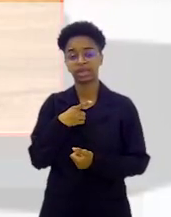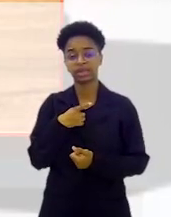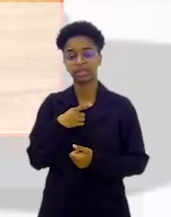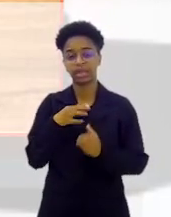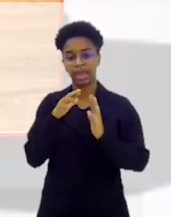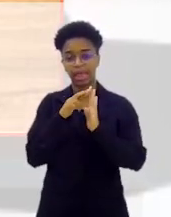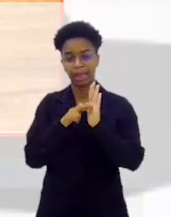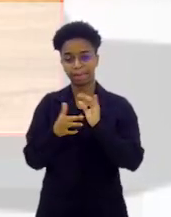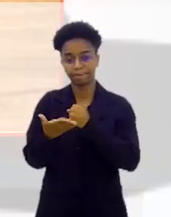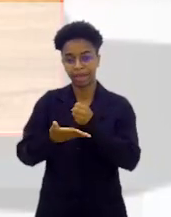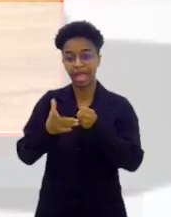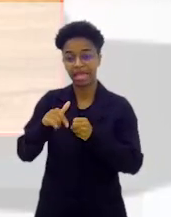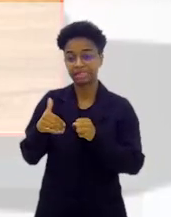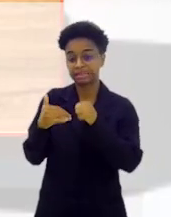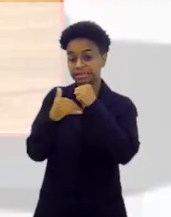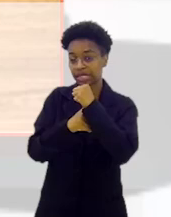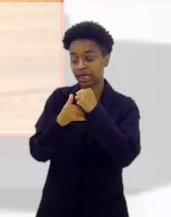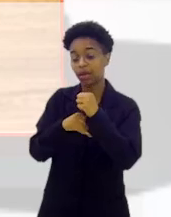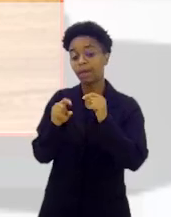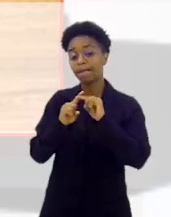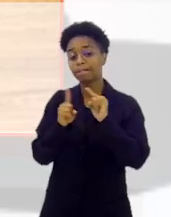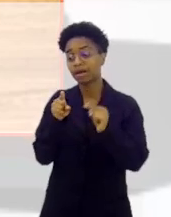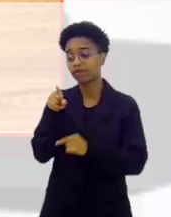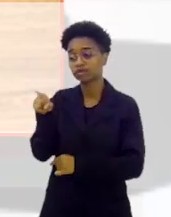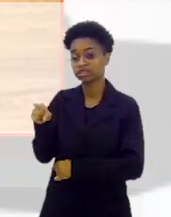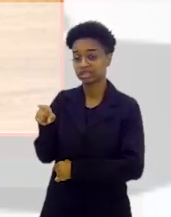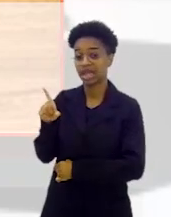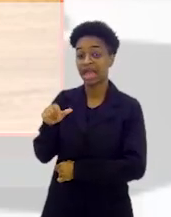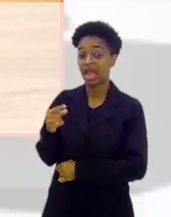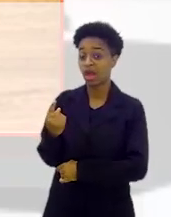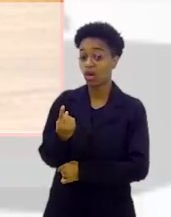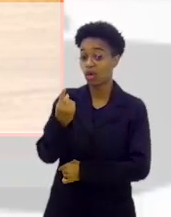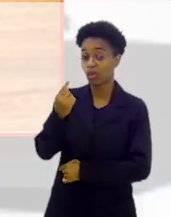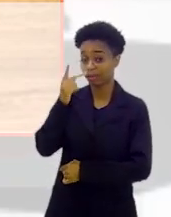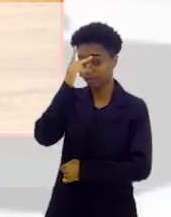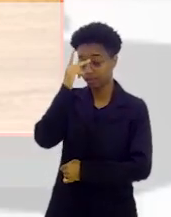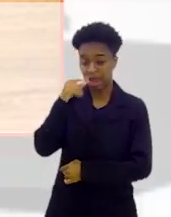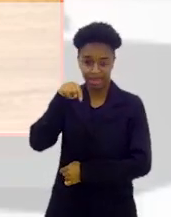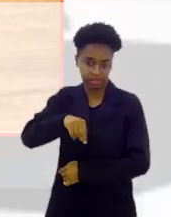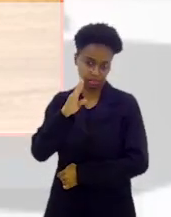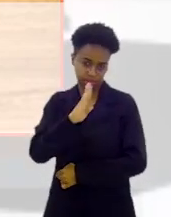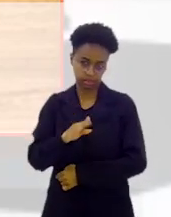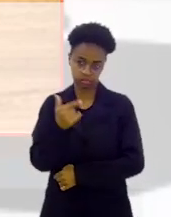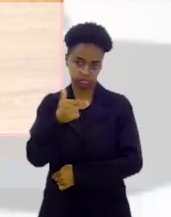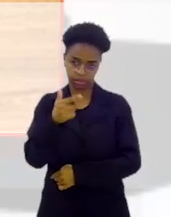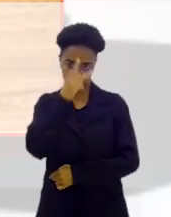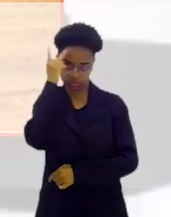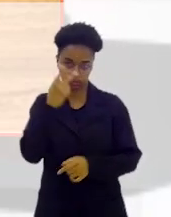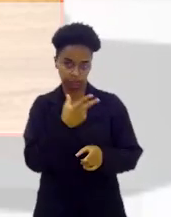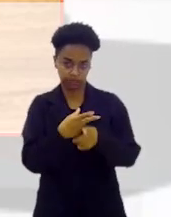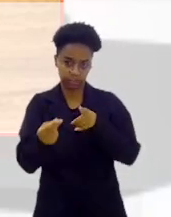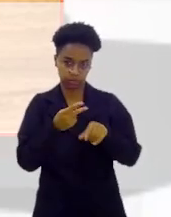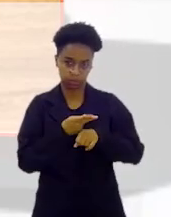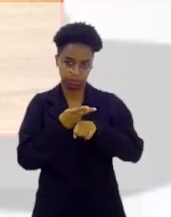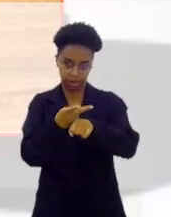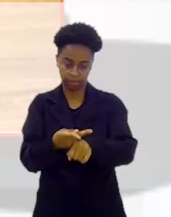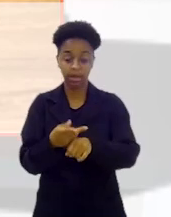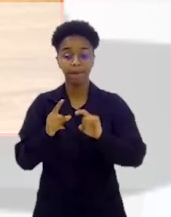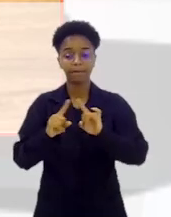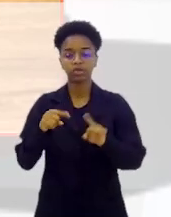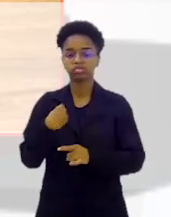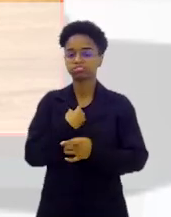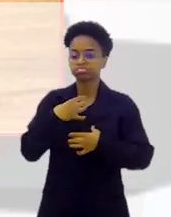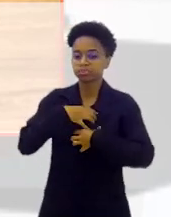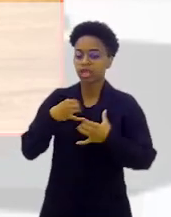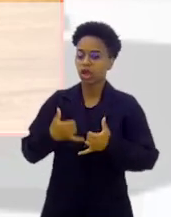dos requisitos é o segredo, né? Mas você é um dos candidatos, o Brasil nunca venceu um prêmio Nobel. Então, o Brasil